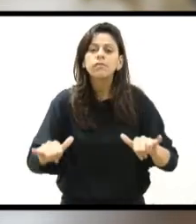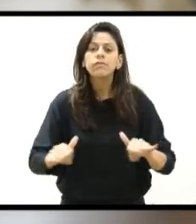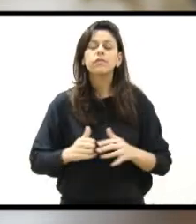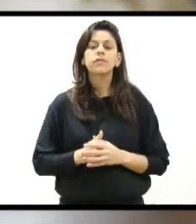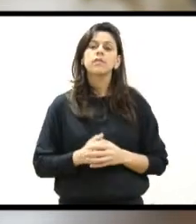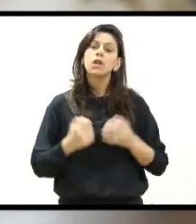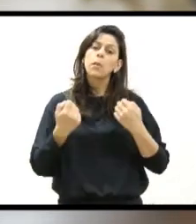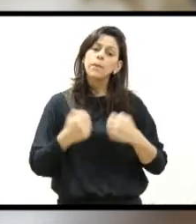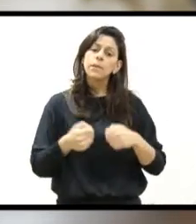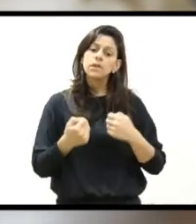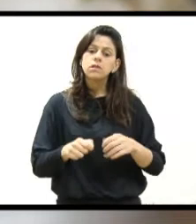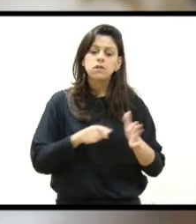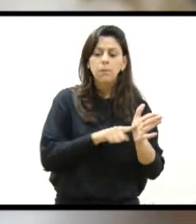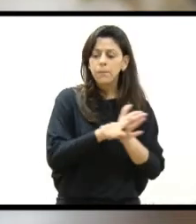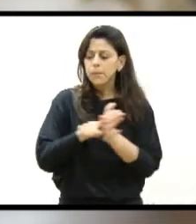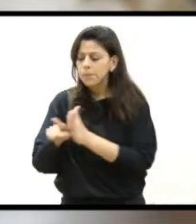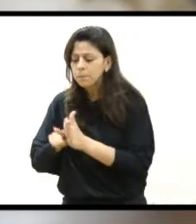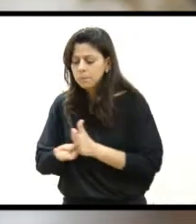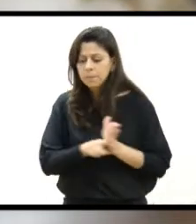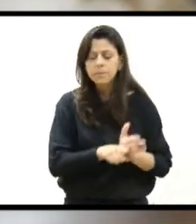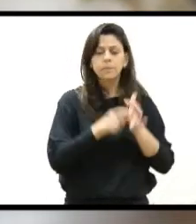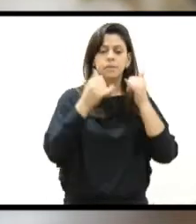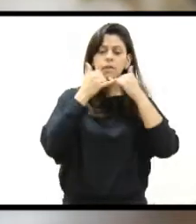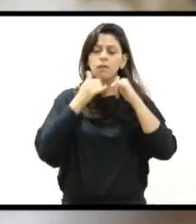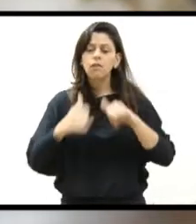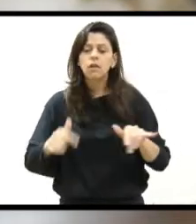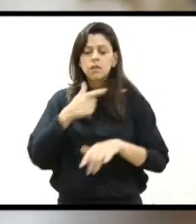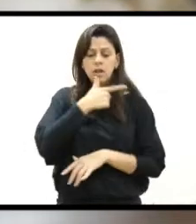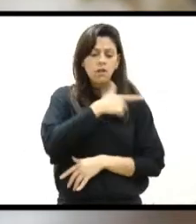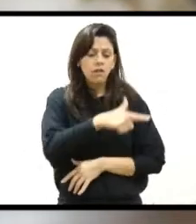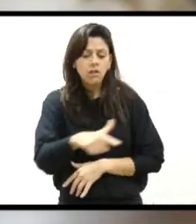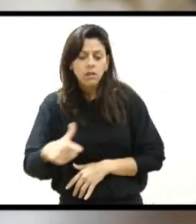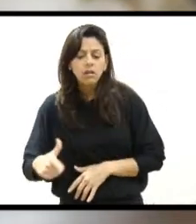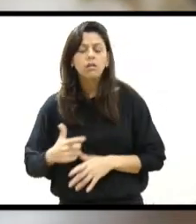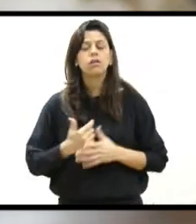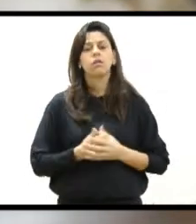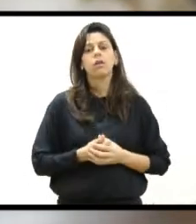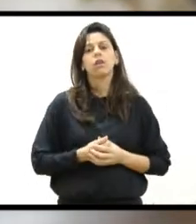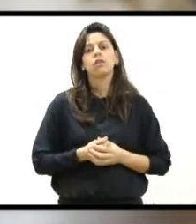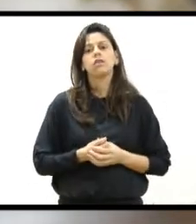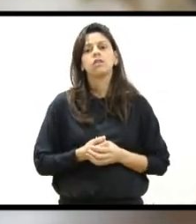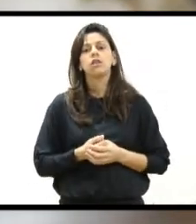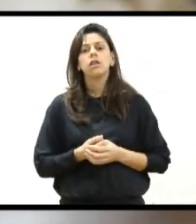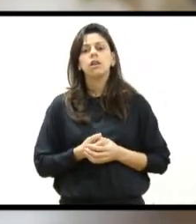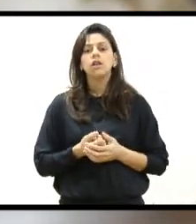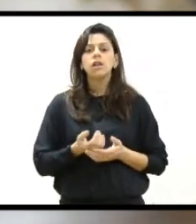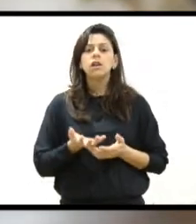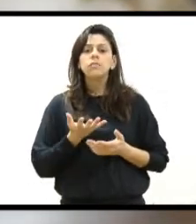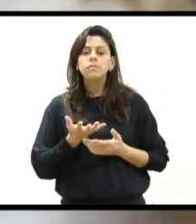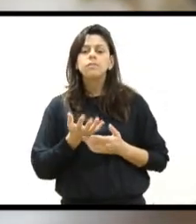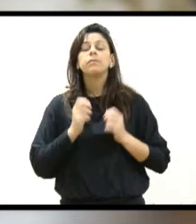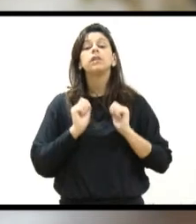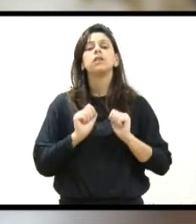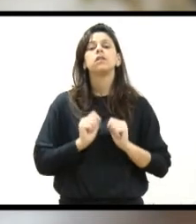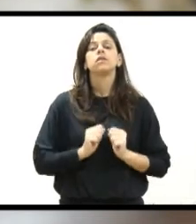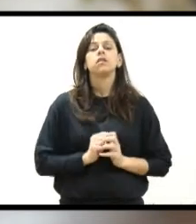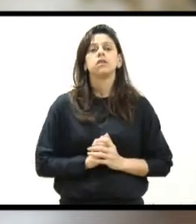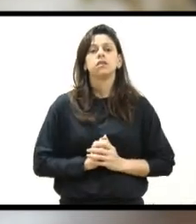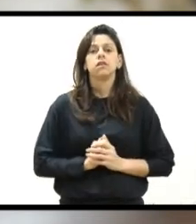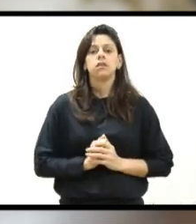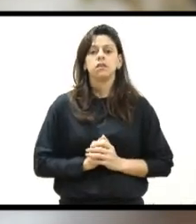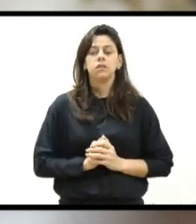pesquisar ir atrás dessas informações, dessa linguagem, desse vocabulário, direcionado para eles, para que eles possam